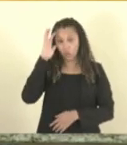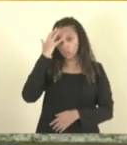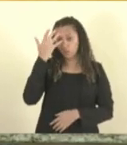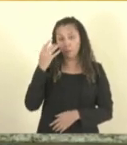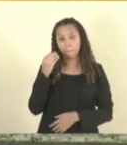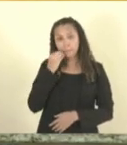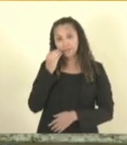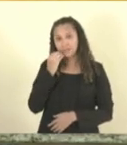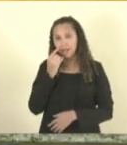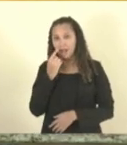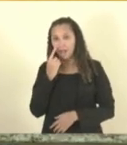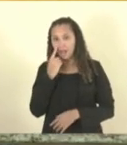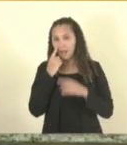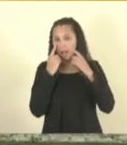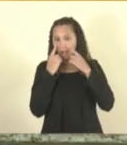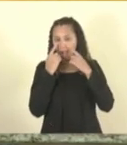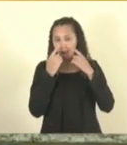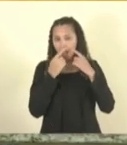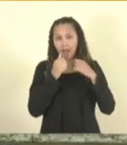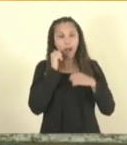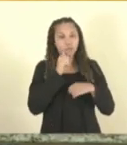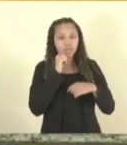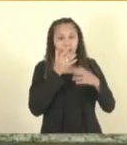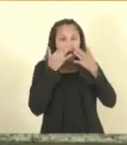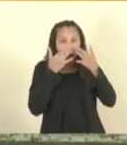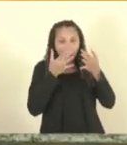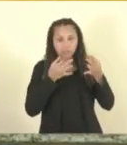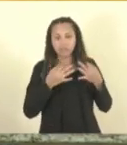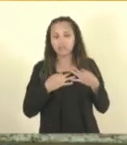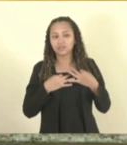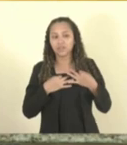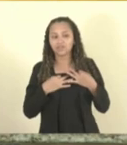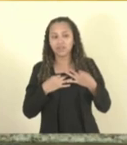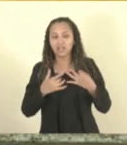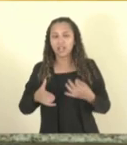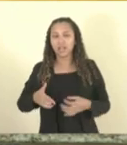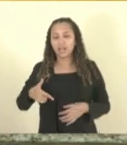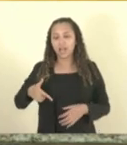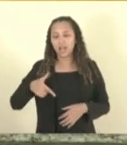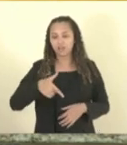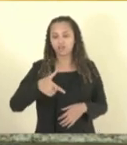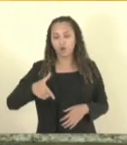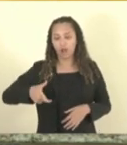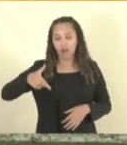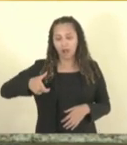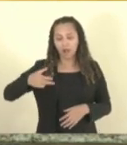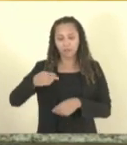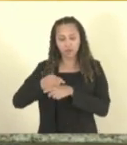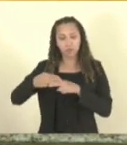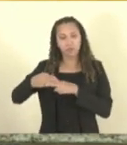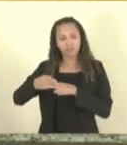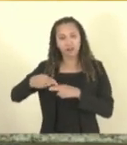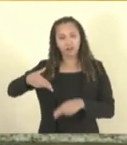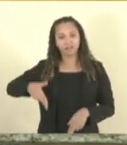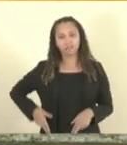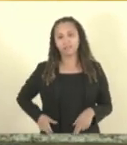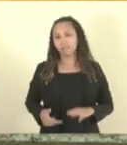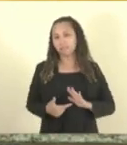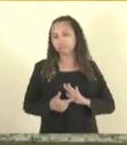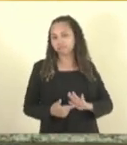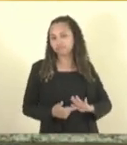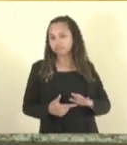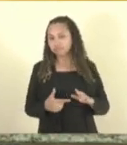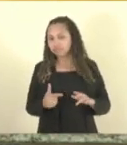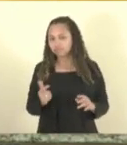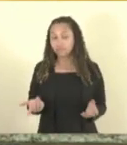menina, um adolescente, para impressionar uma menina, ele acabou levando essa pistola e levando uma faca. Agora, é bom se registrar que